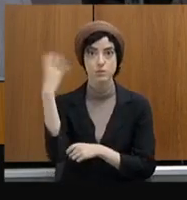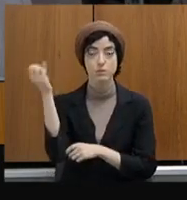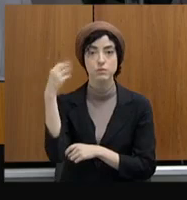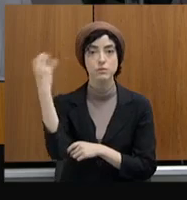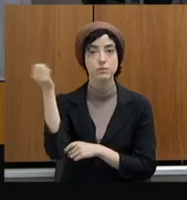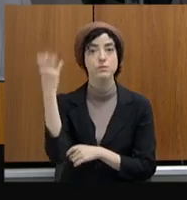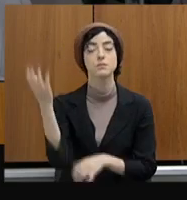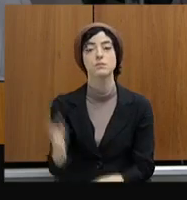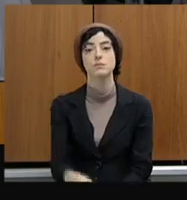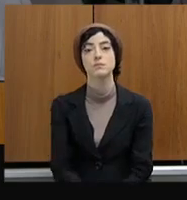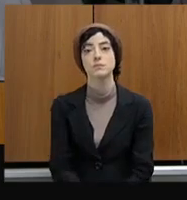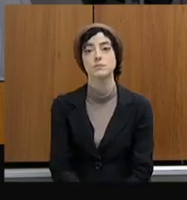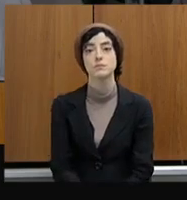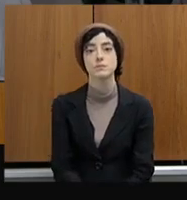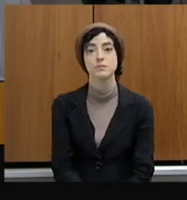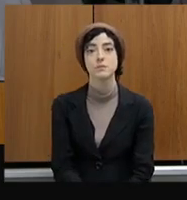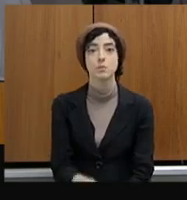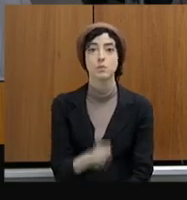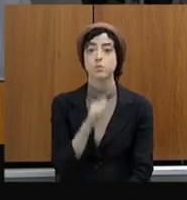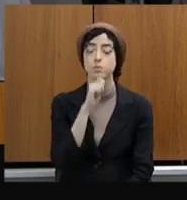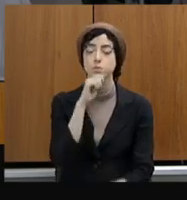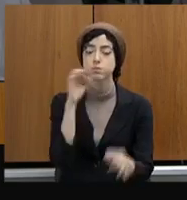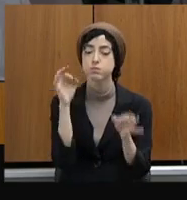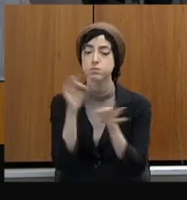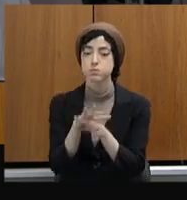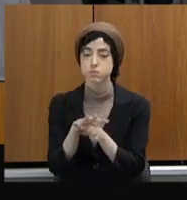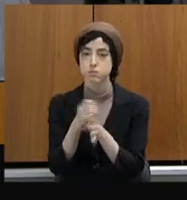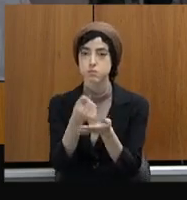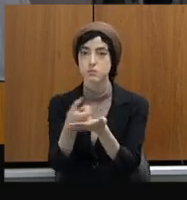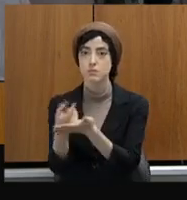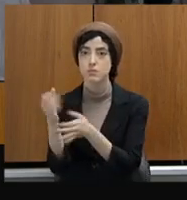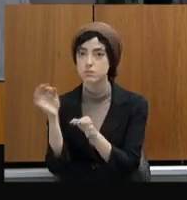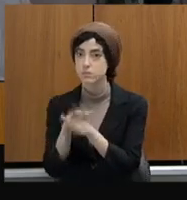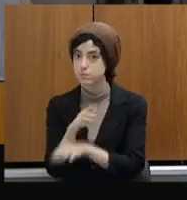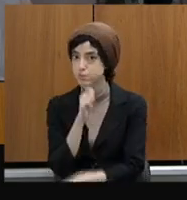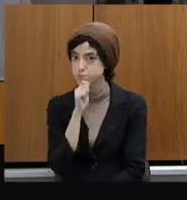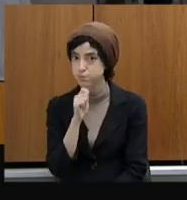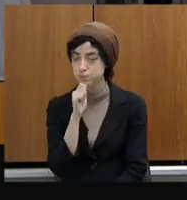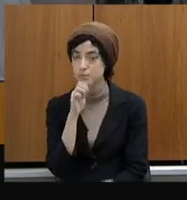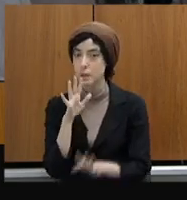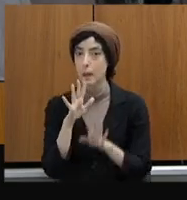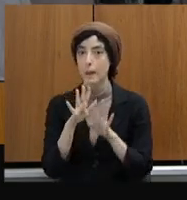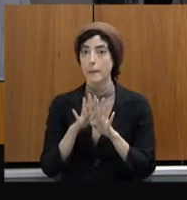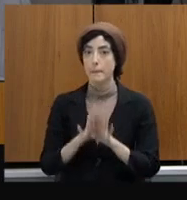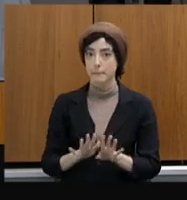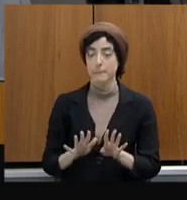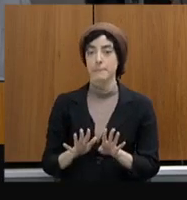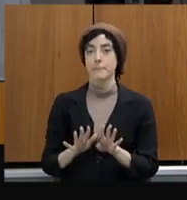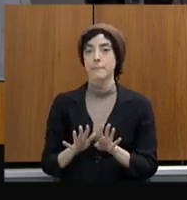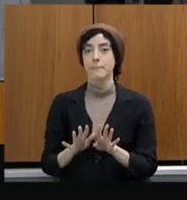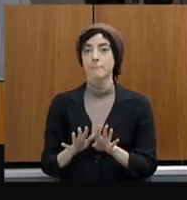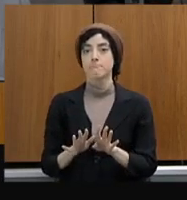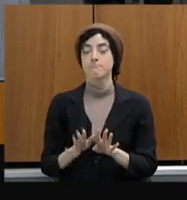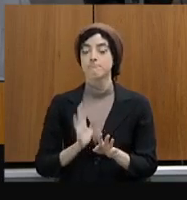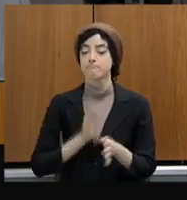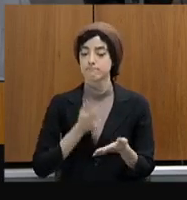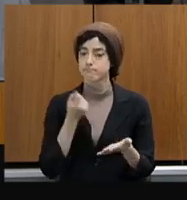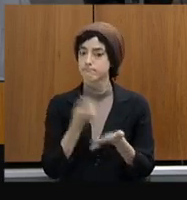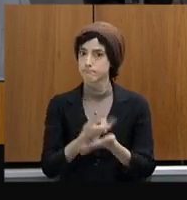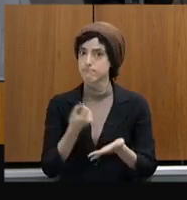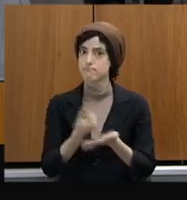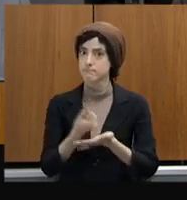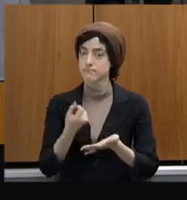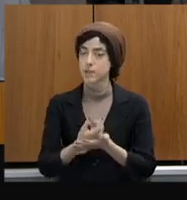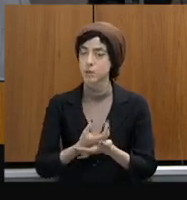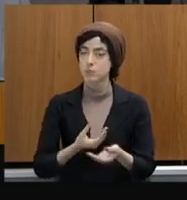está concluído completamente as aquisições. Temos aquisições, entregas ainda por serem